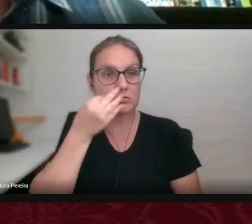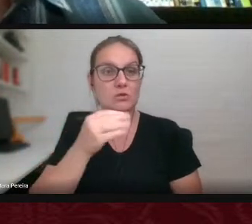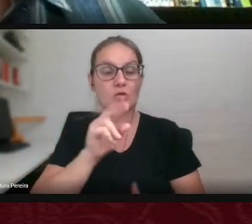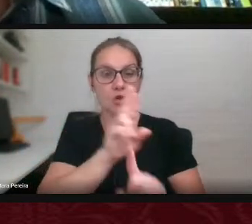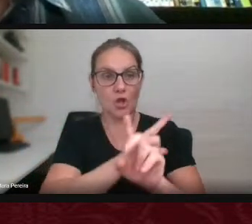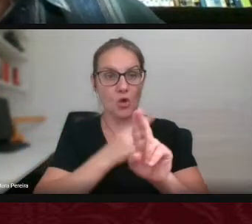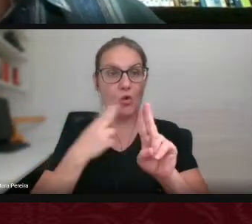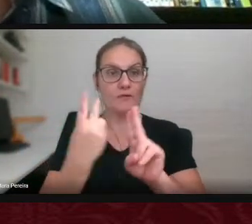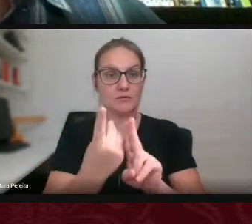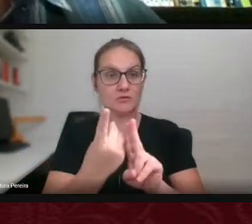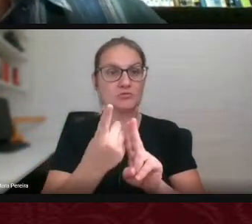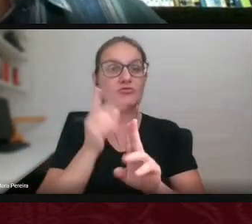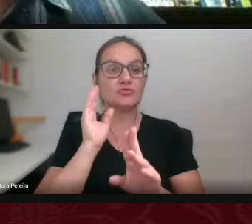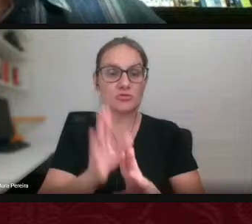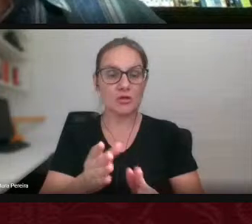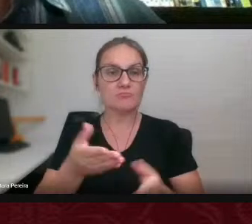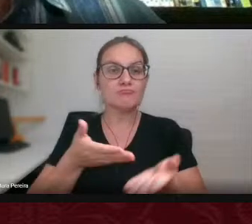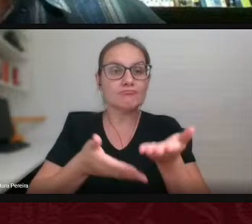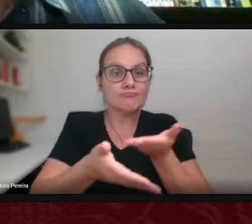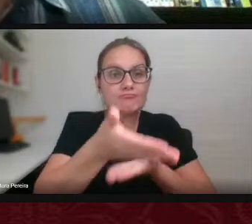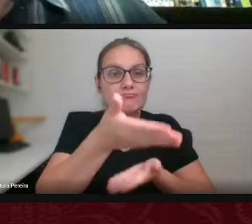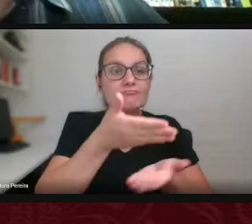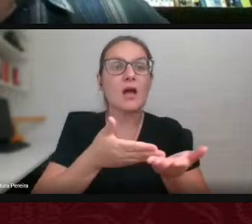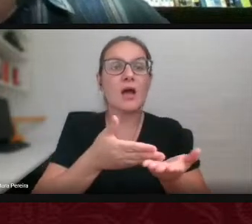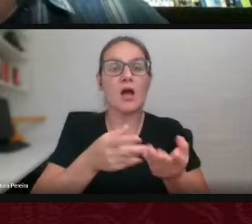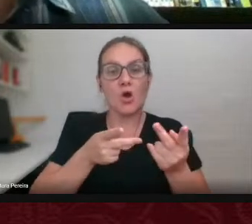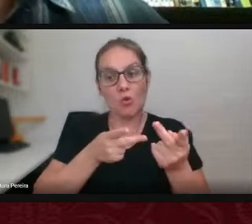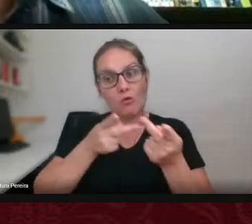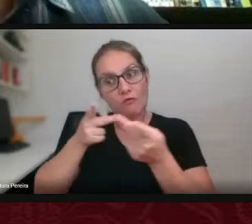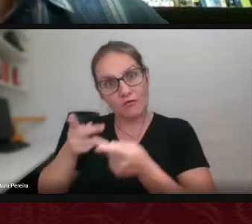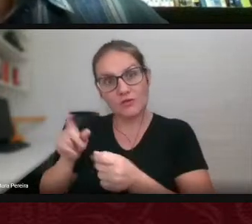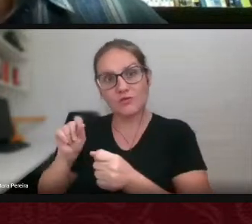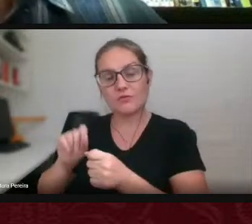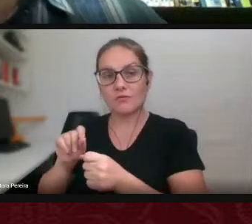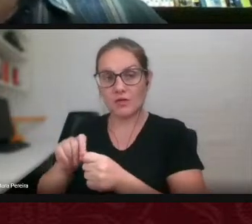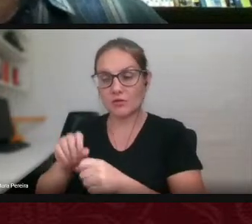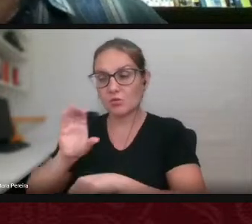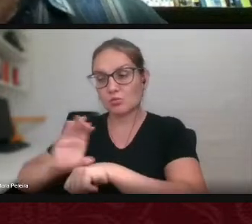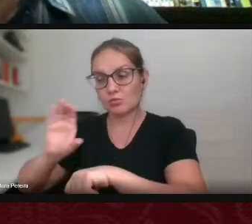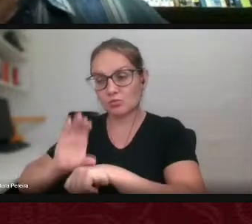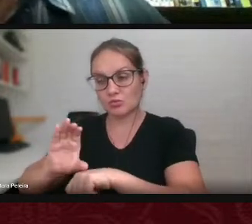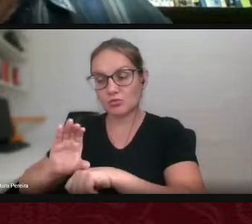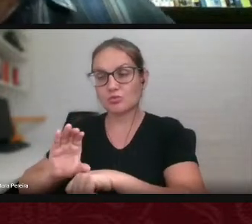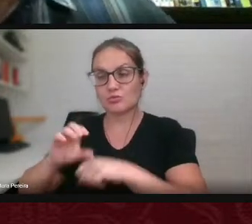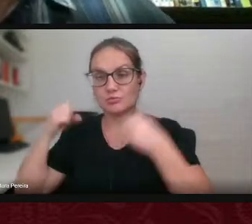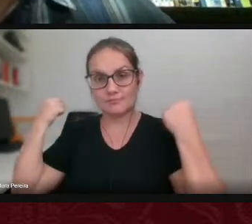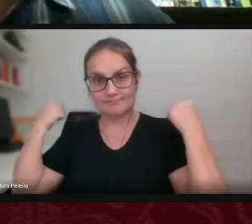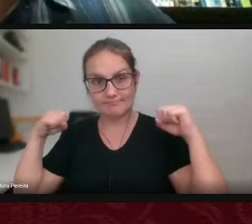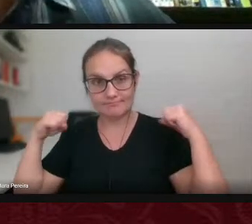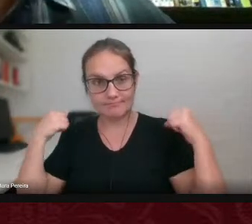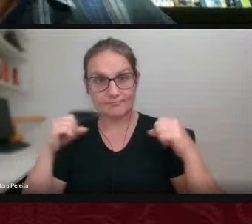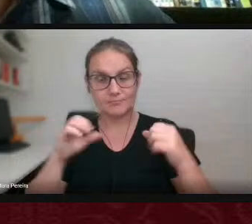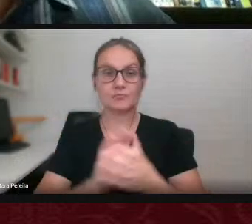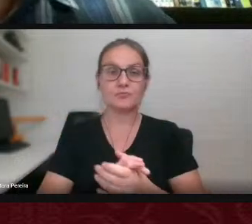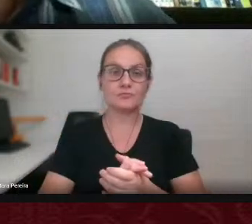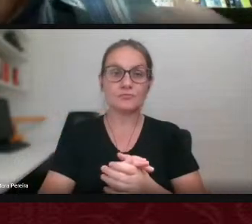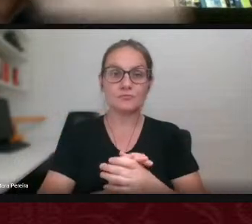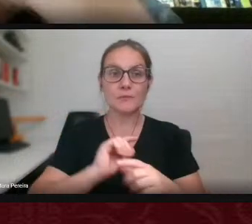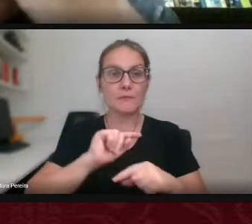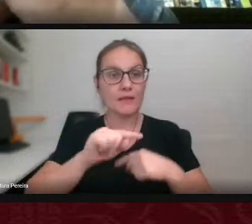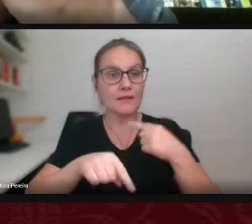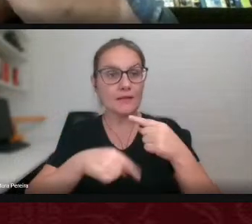prestar a sua contribuição a convite nosso daqui do curso de educação física. Depois vem a